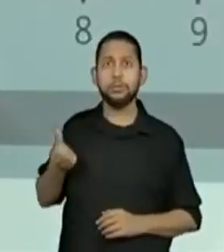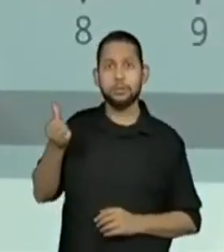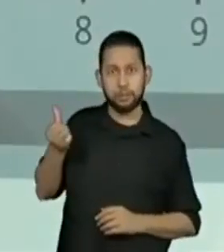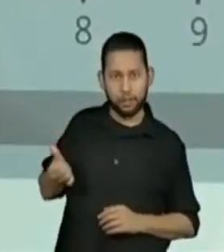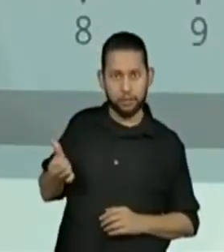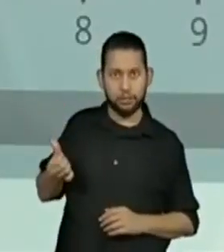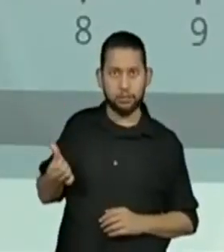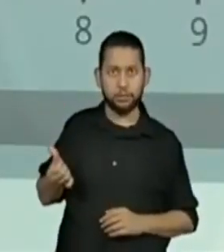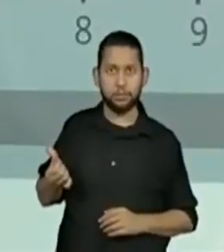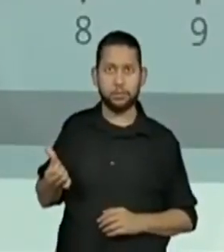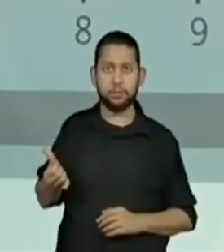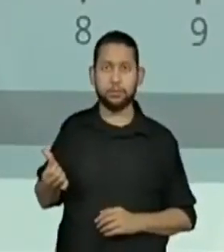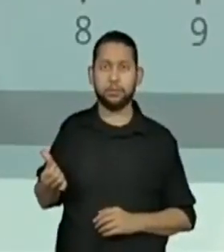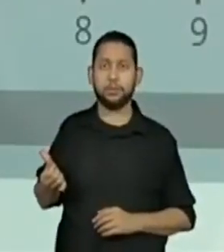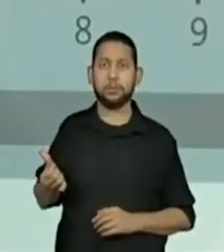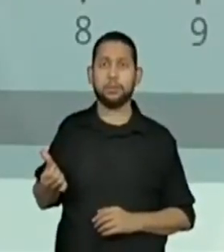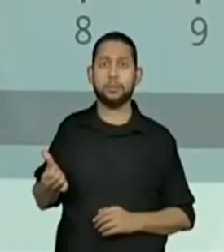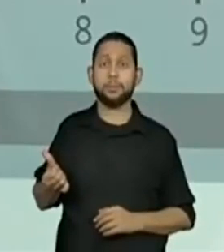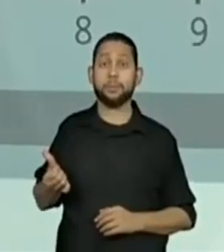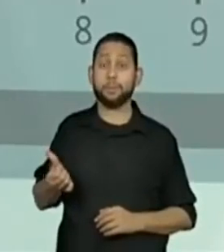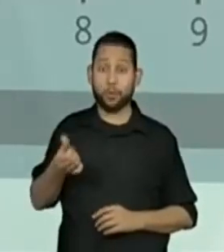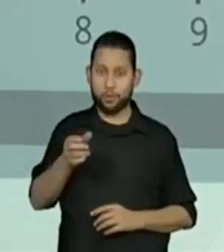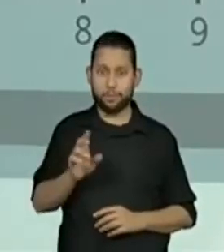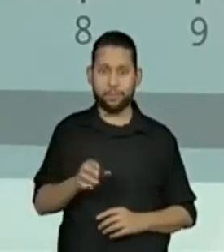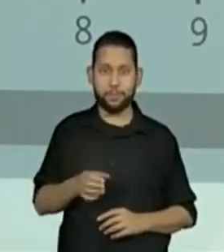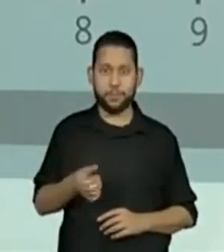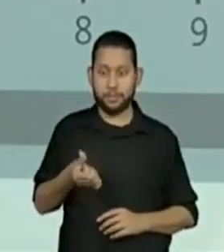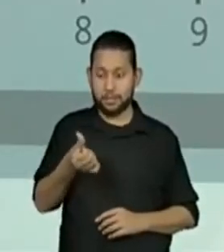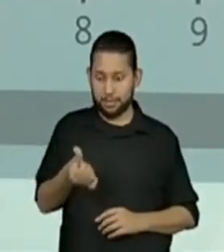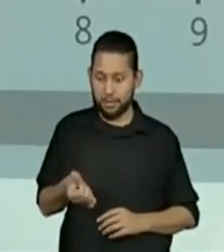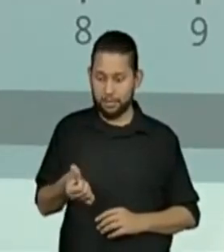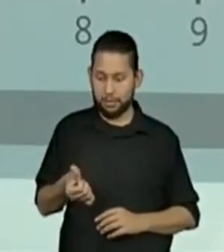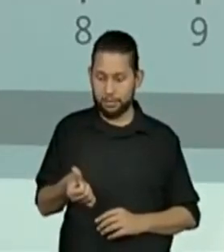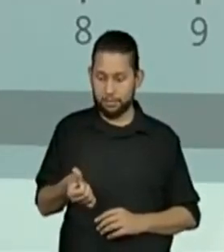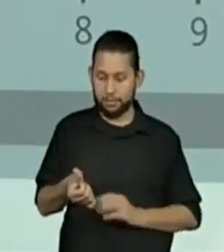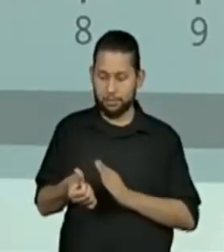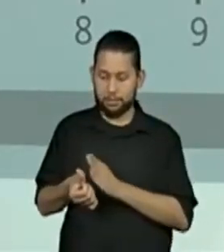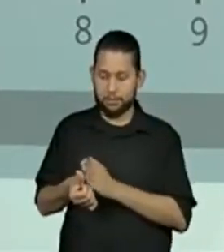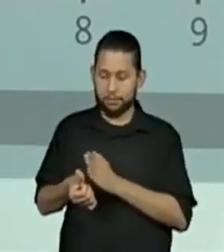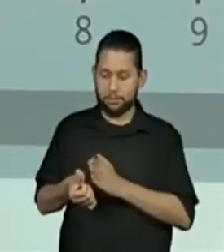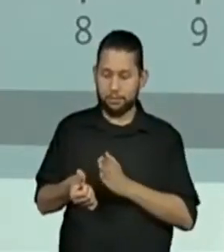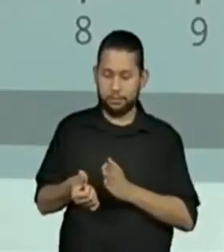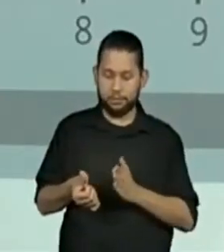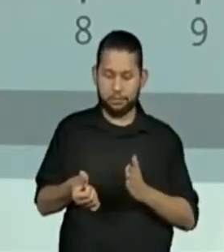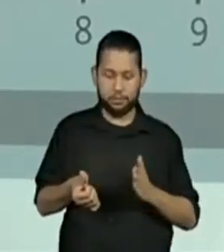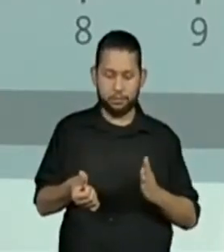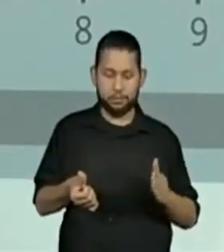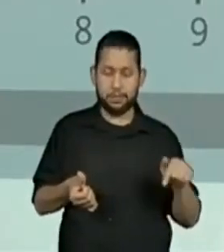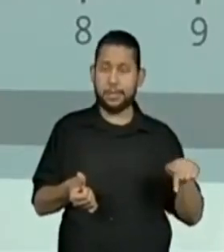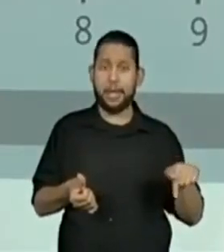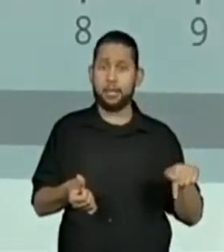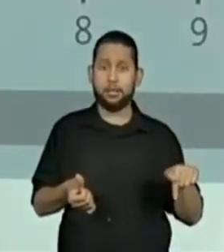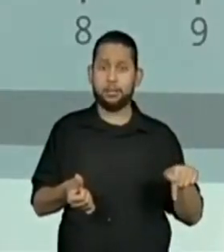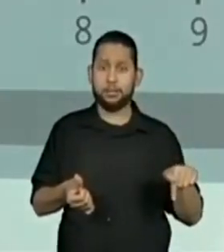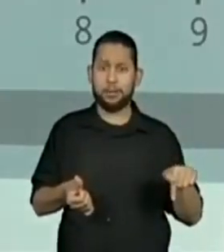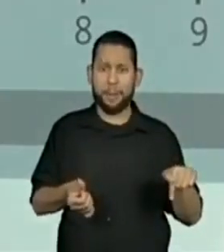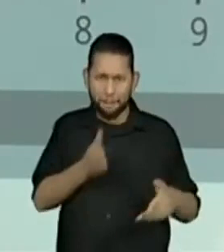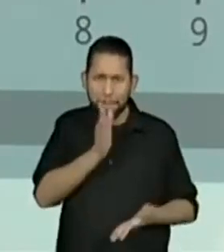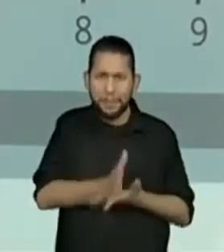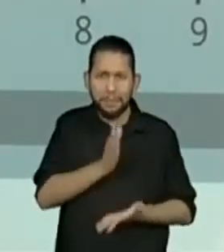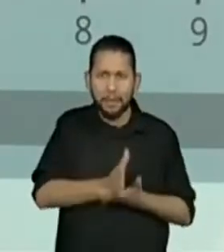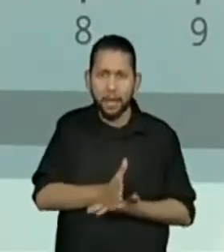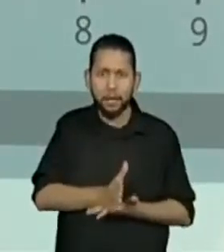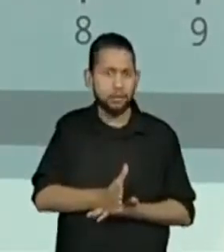Esse ponto é antes da metade, não é? Quanto antes da metade? Esses